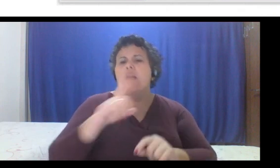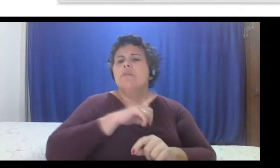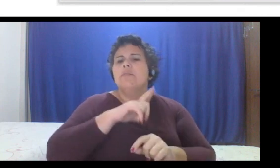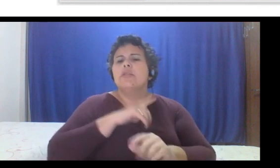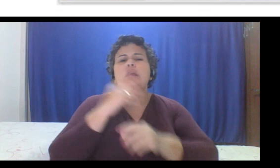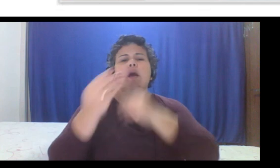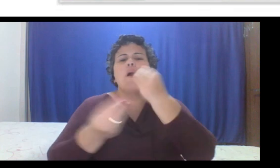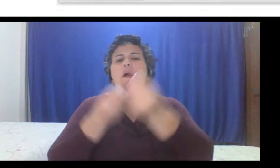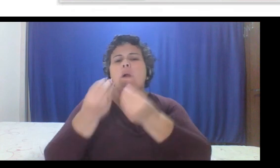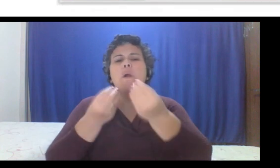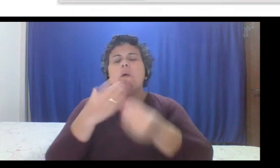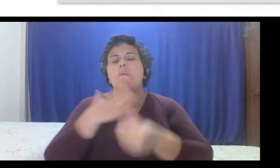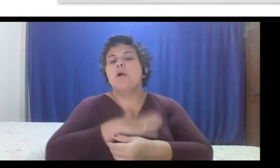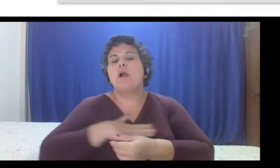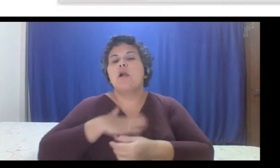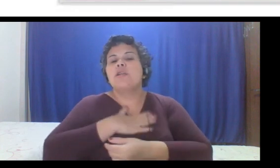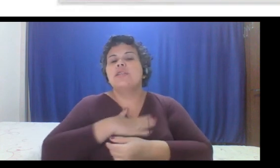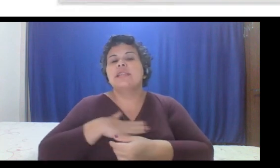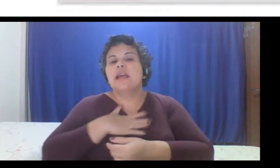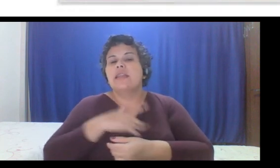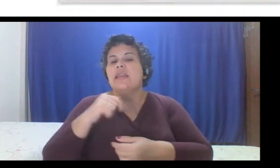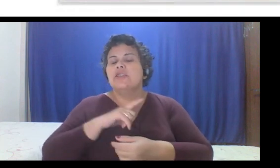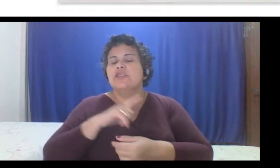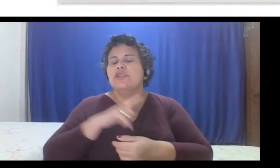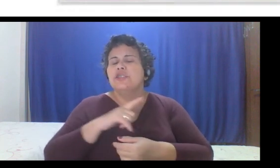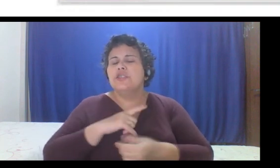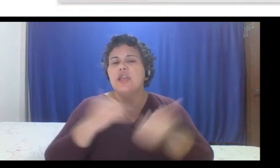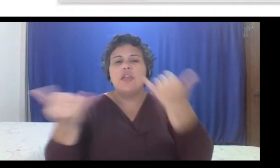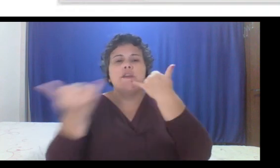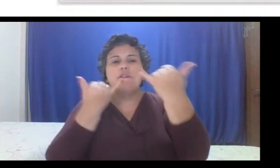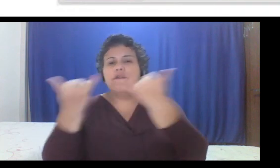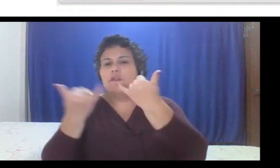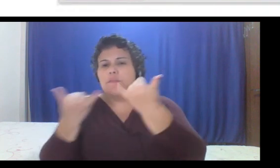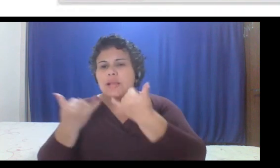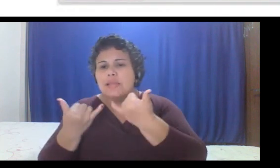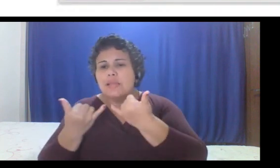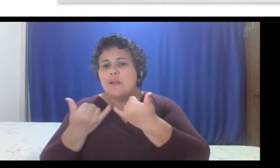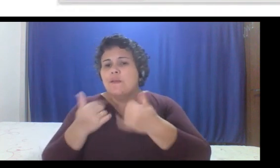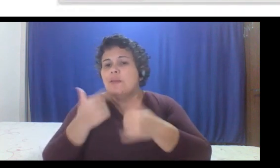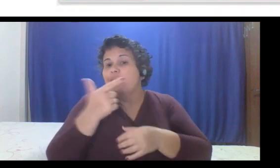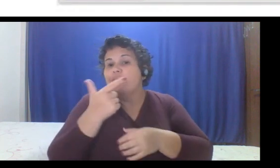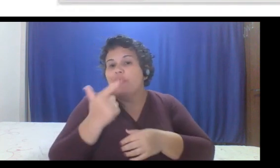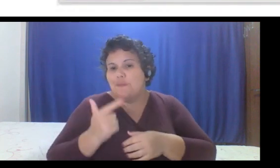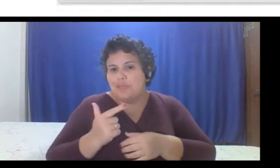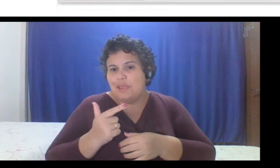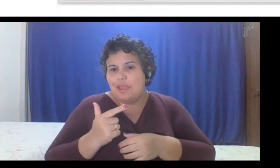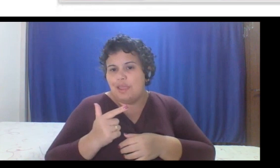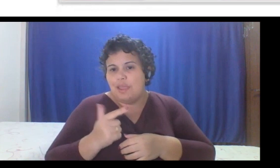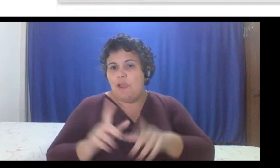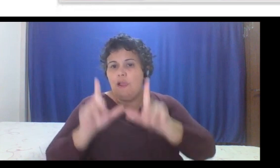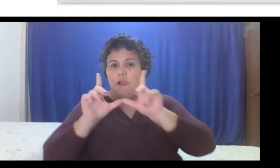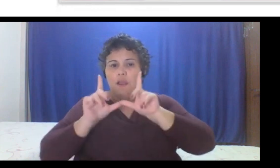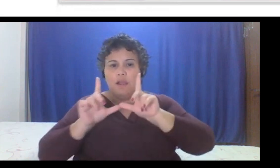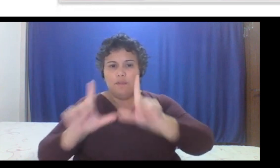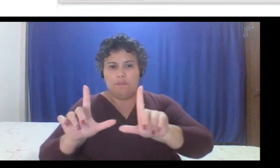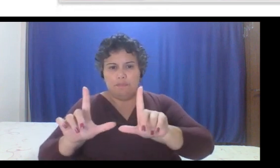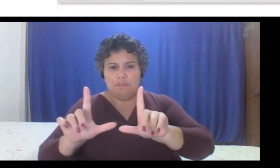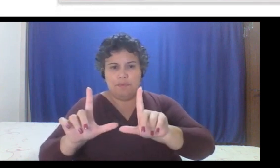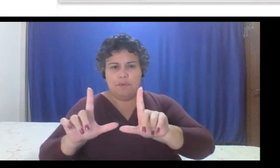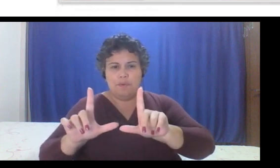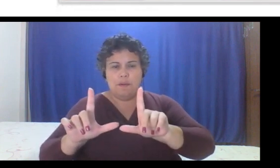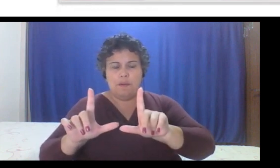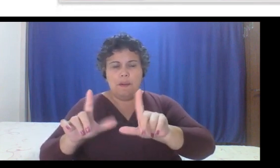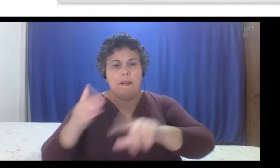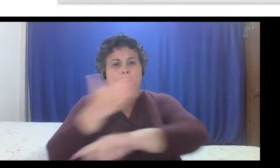determinado número ou uma determinada informação, e a gente não tem ainda, a gente deixa em branco para engajar as pessoas,